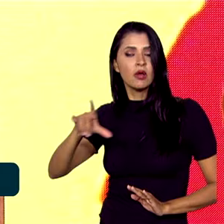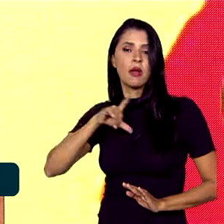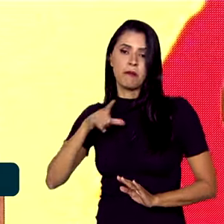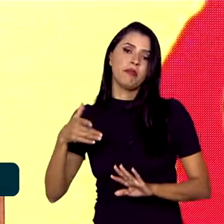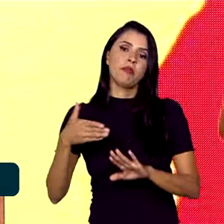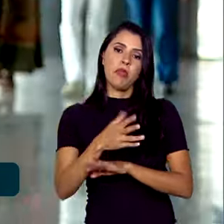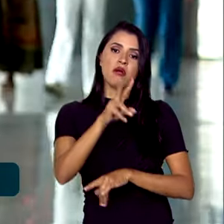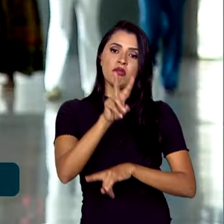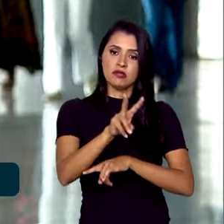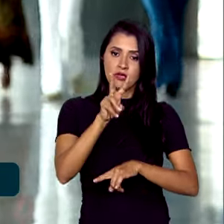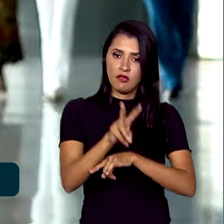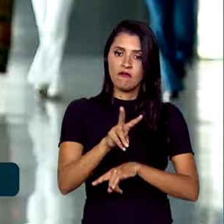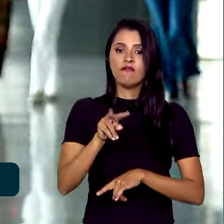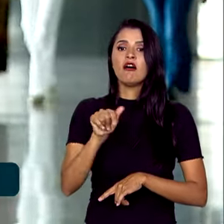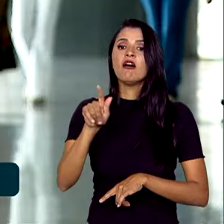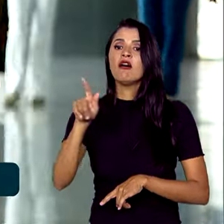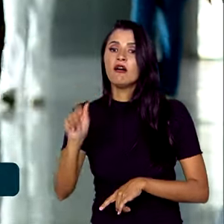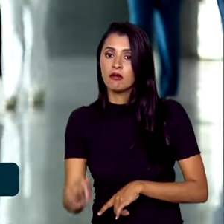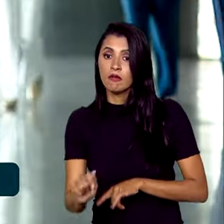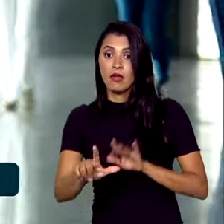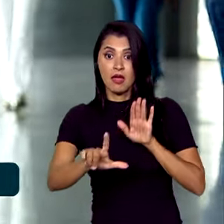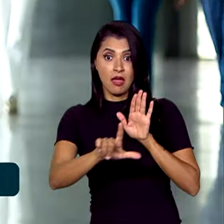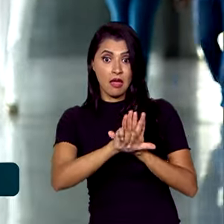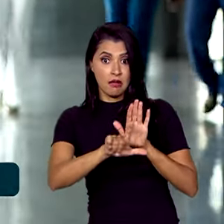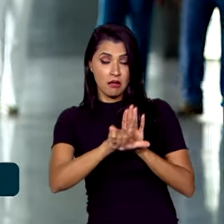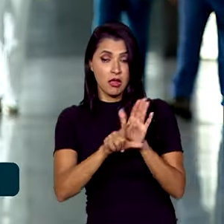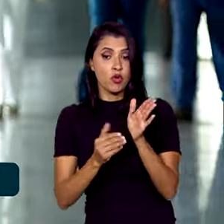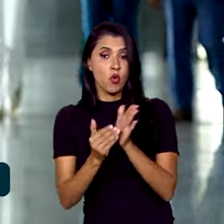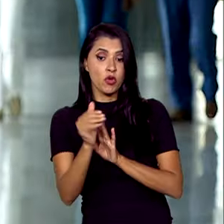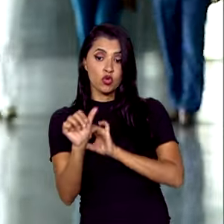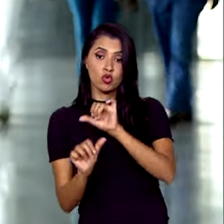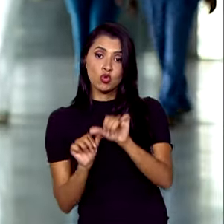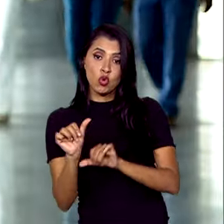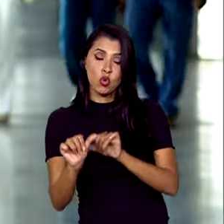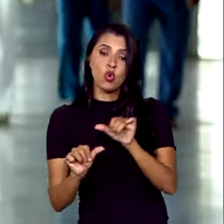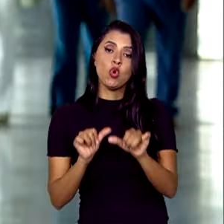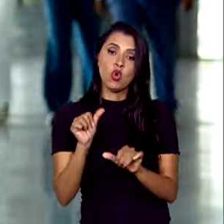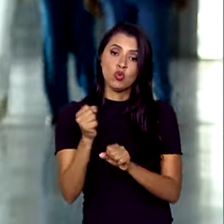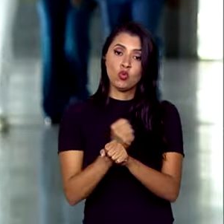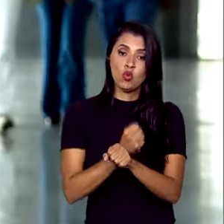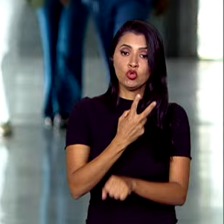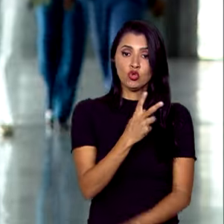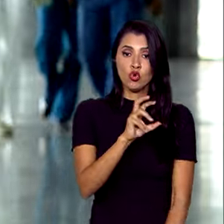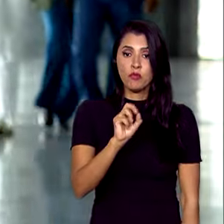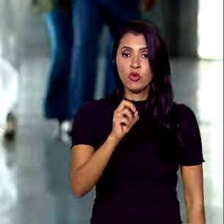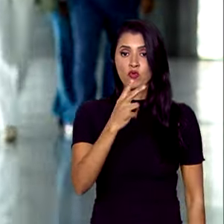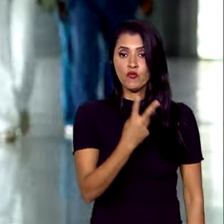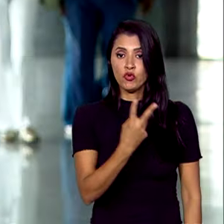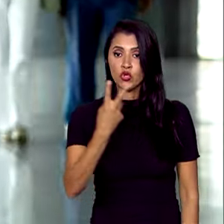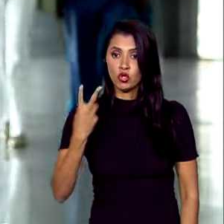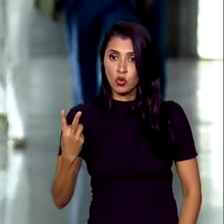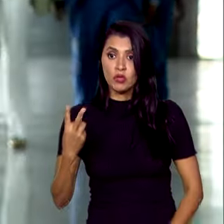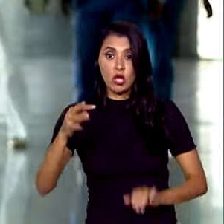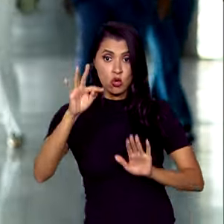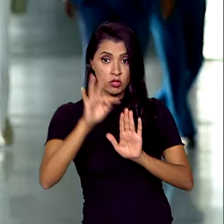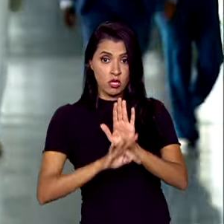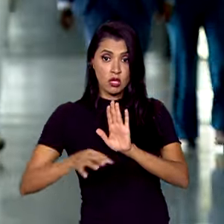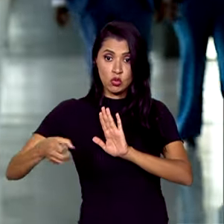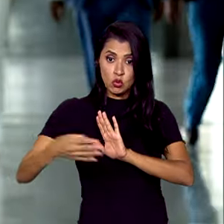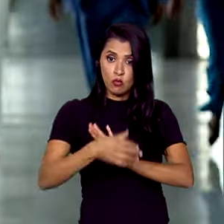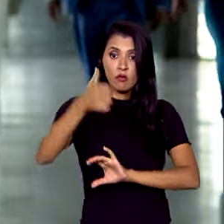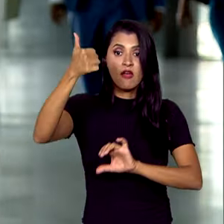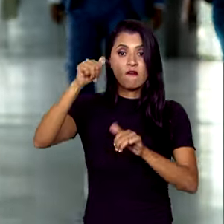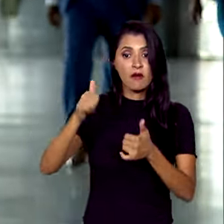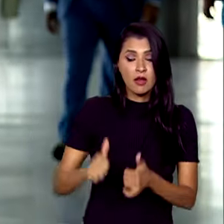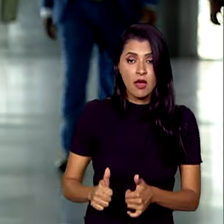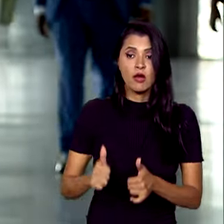para a reserva de vagas. A lei começou a ser reformulada em 2022 e, segundo o novo texto, deve ser avaliada